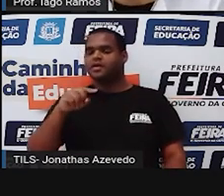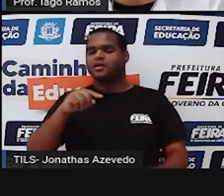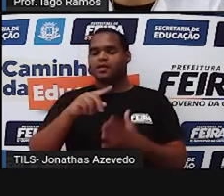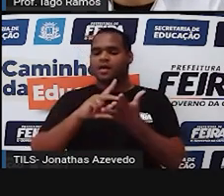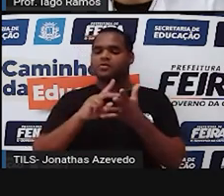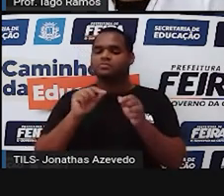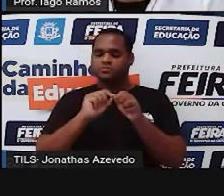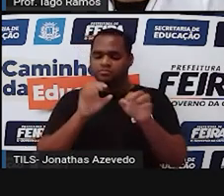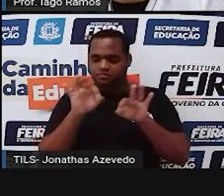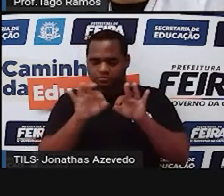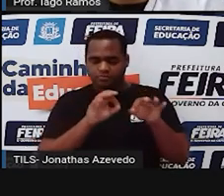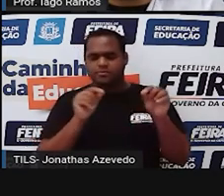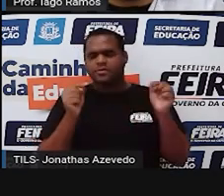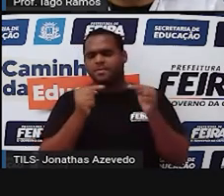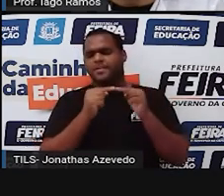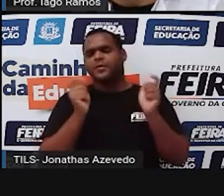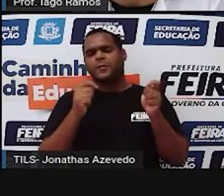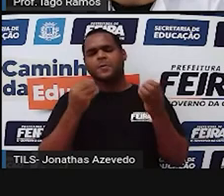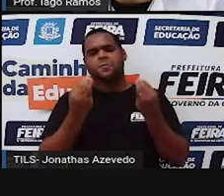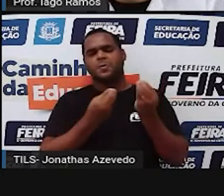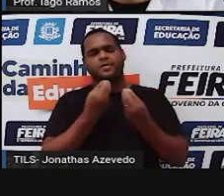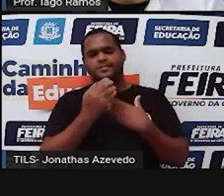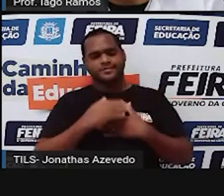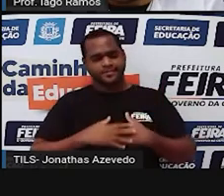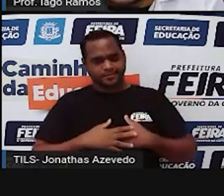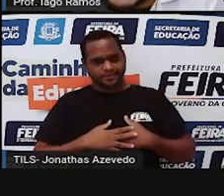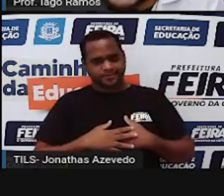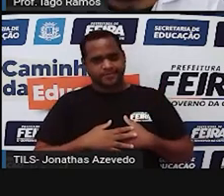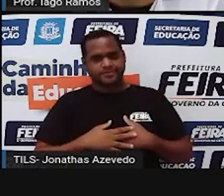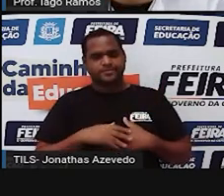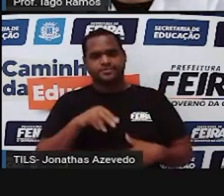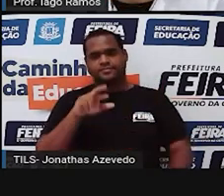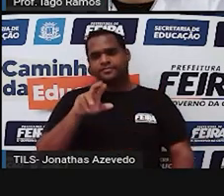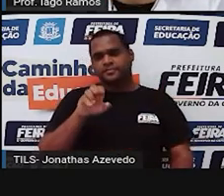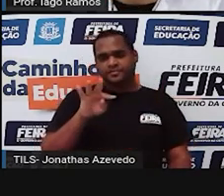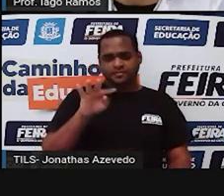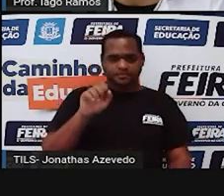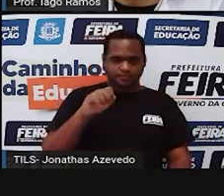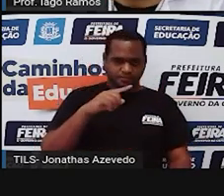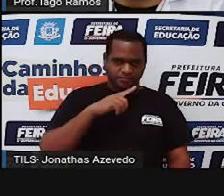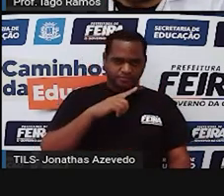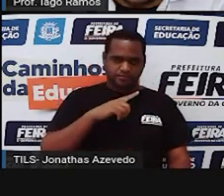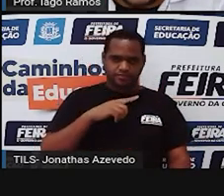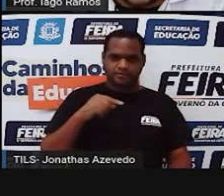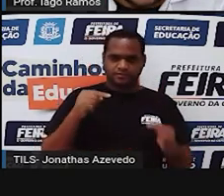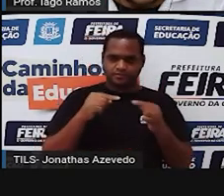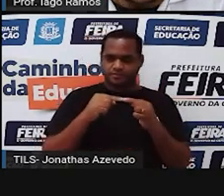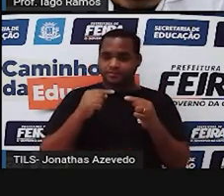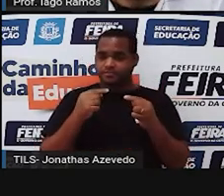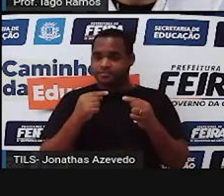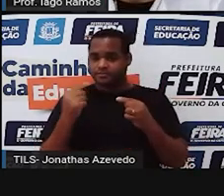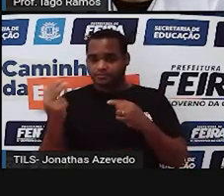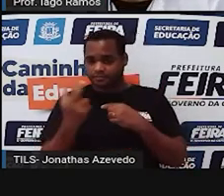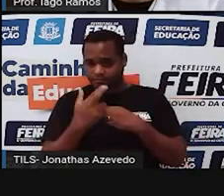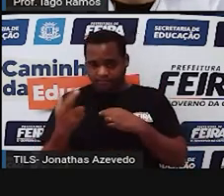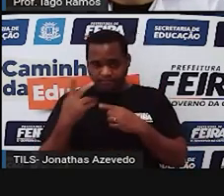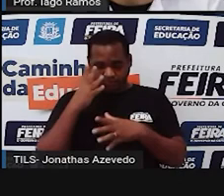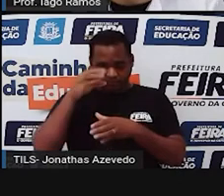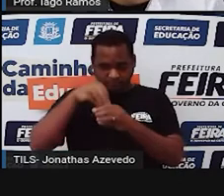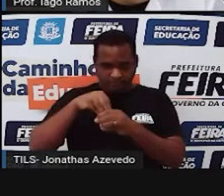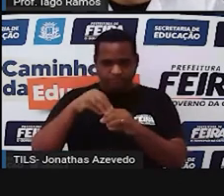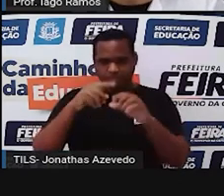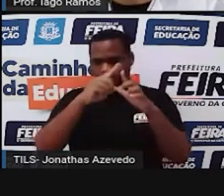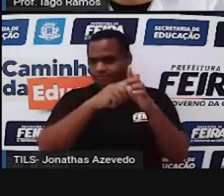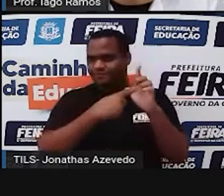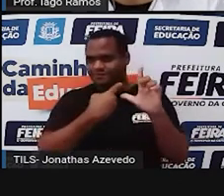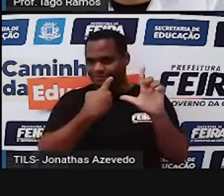que é que ele faz o que essa bissetriz é a reta que passa por um ângulo por dentro de um ângulo